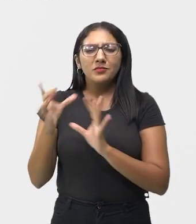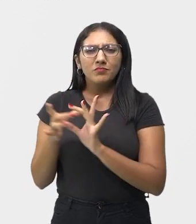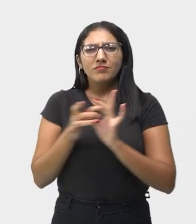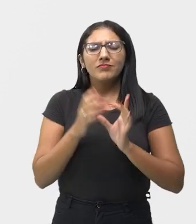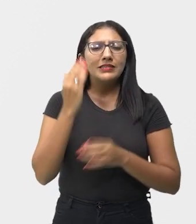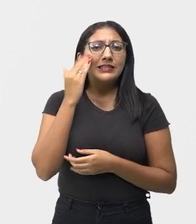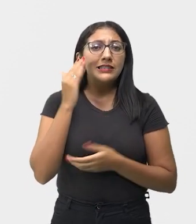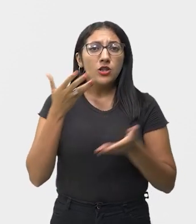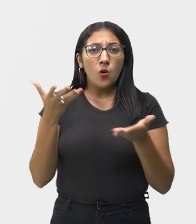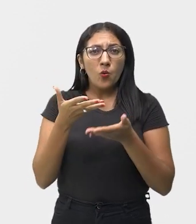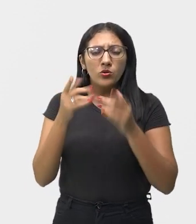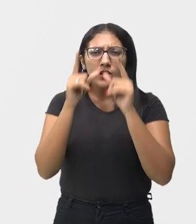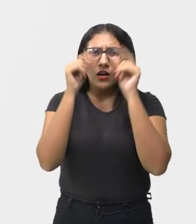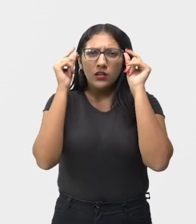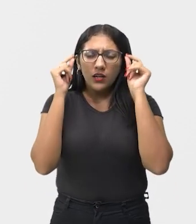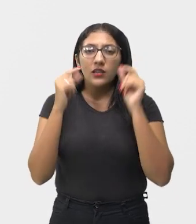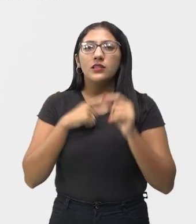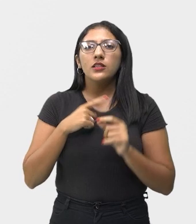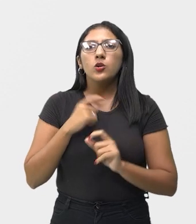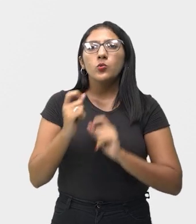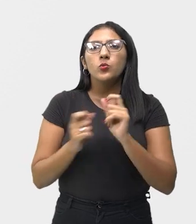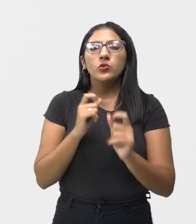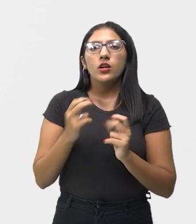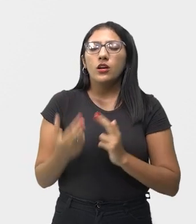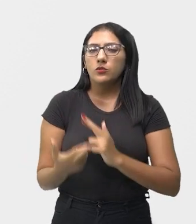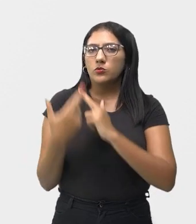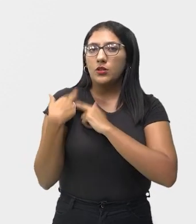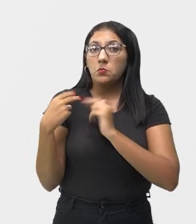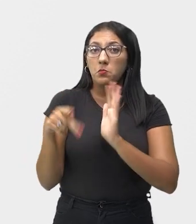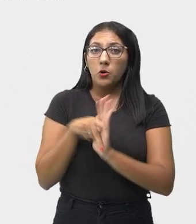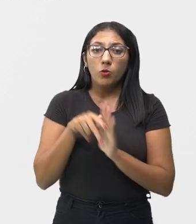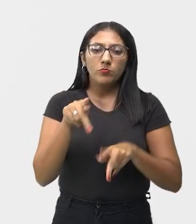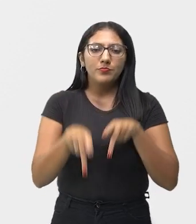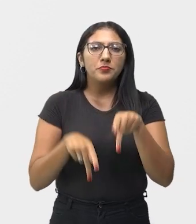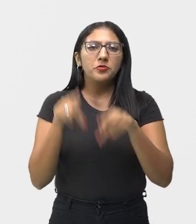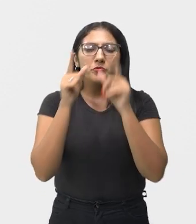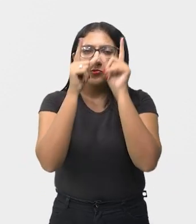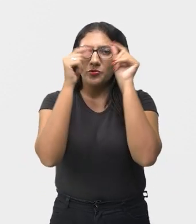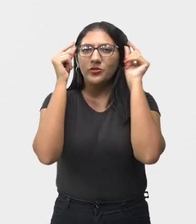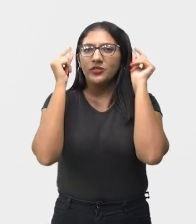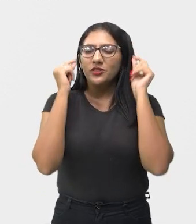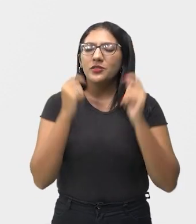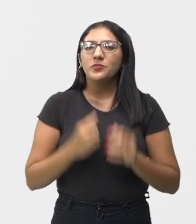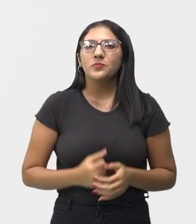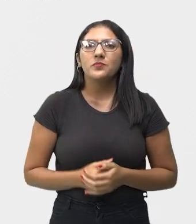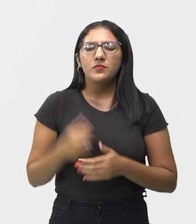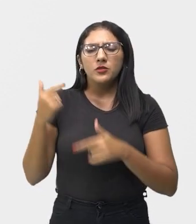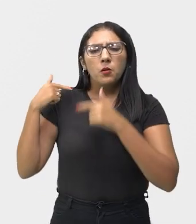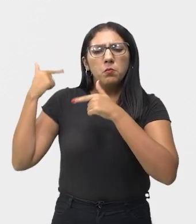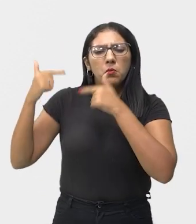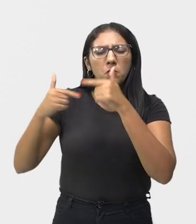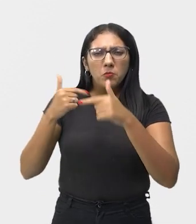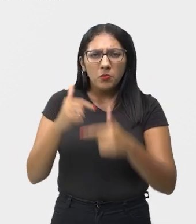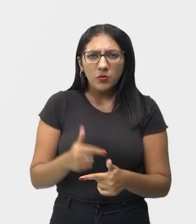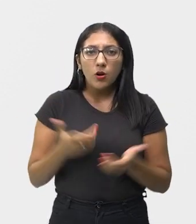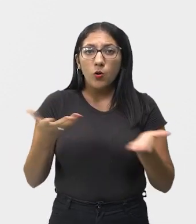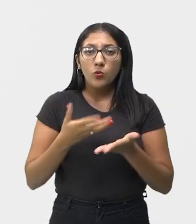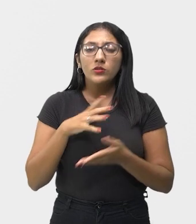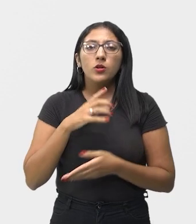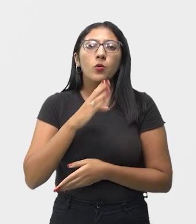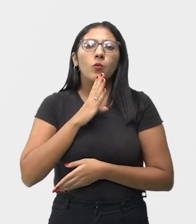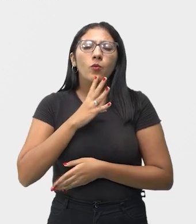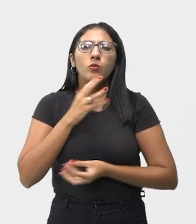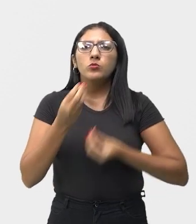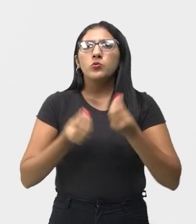entendida hoje deve-se a quem? Aos gregos, que já consideravam uma forma de elevar o homem